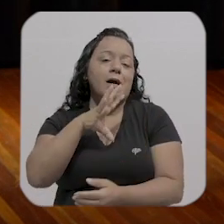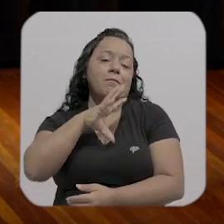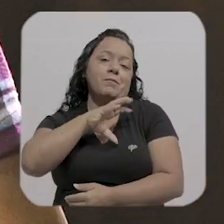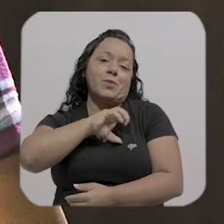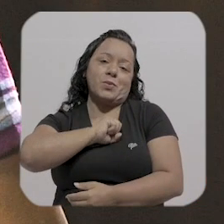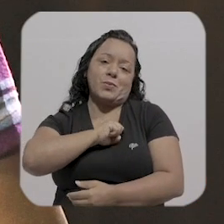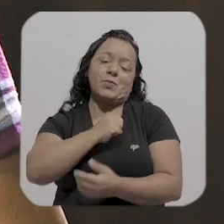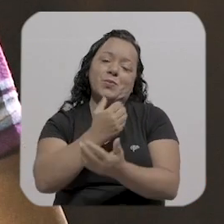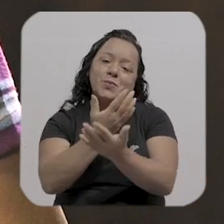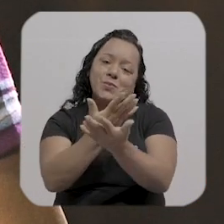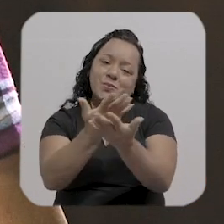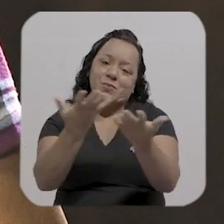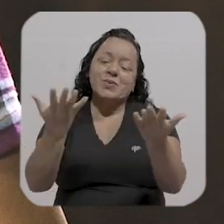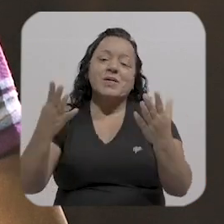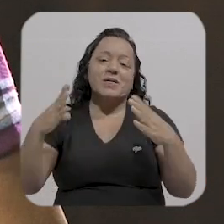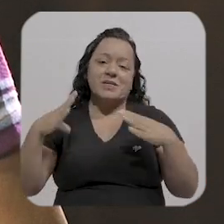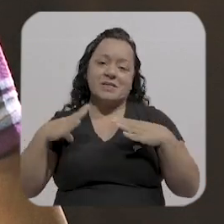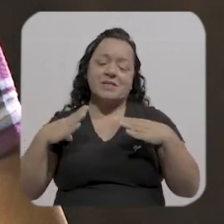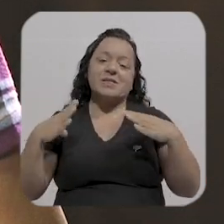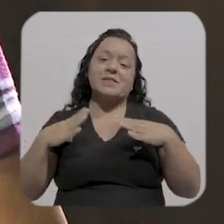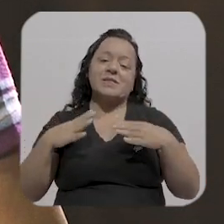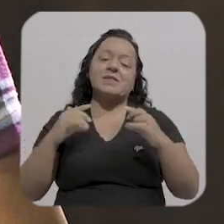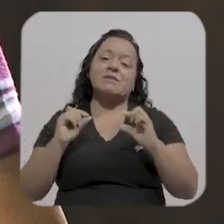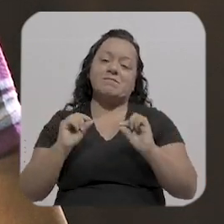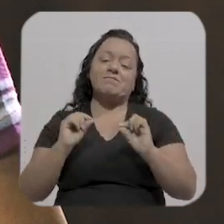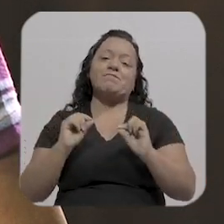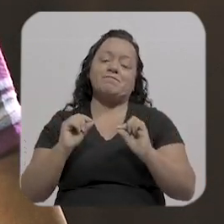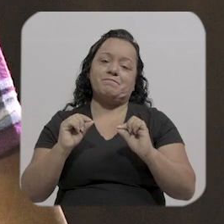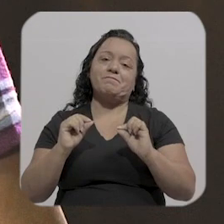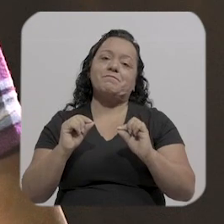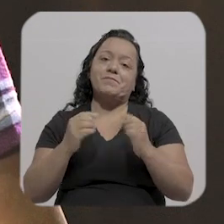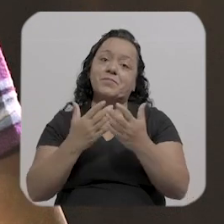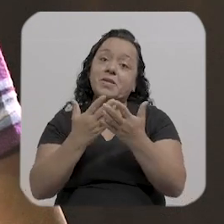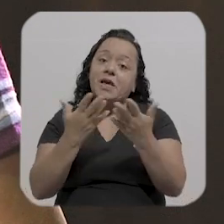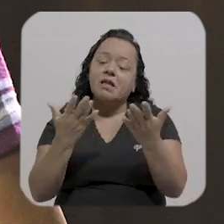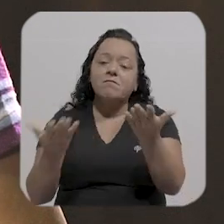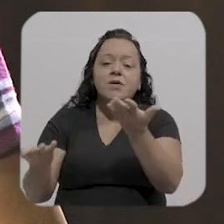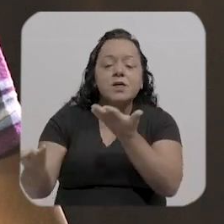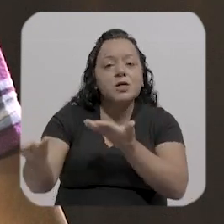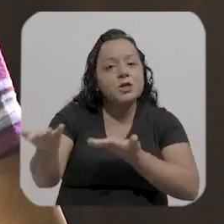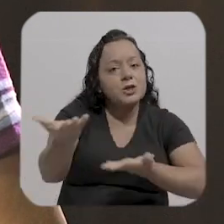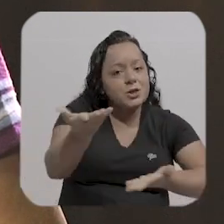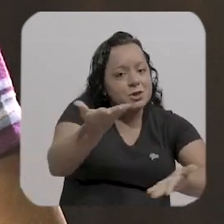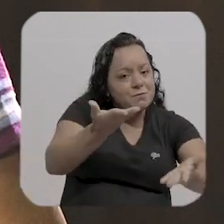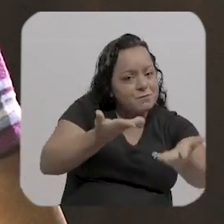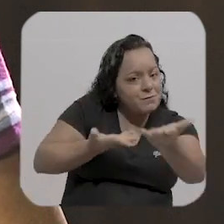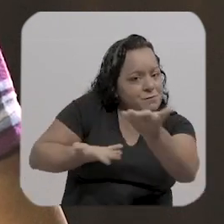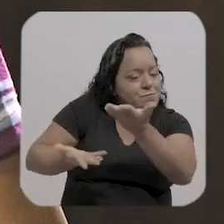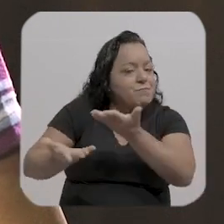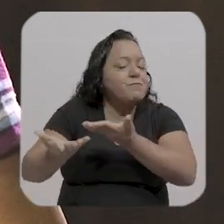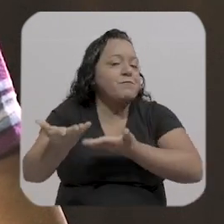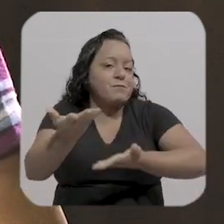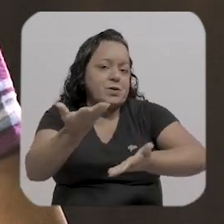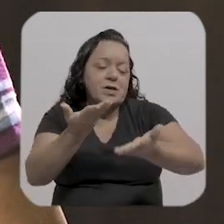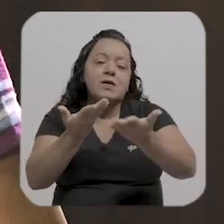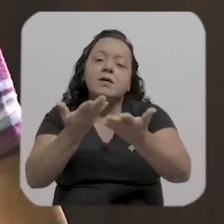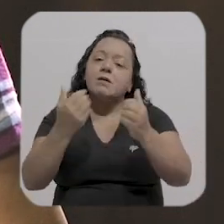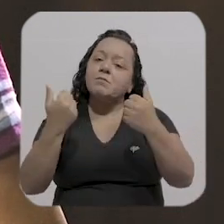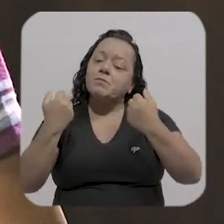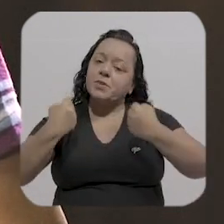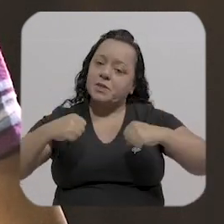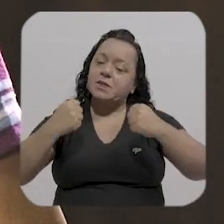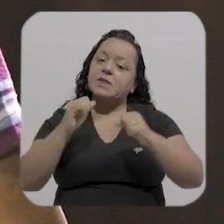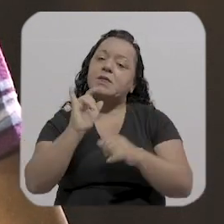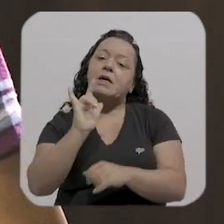vai te devolver de algum modo ela vai abrir alguma brecha dela pra que